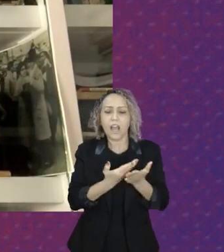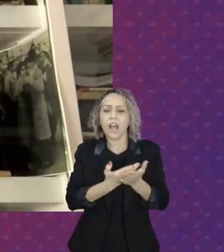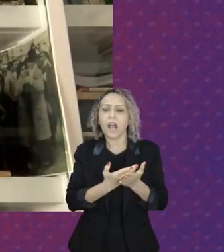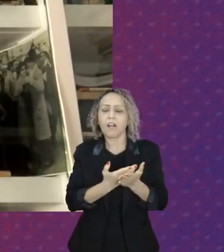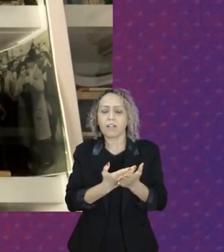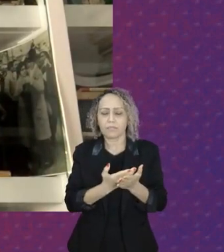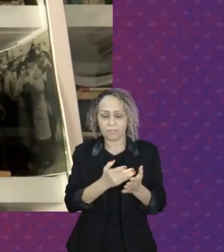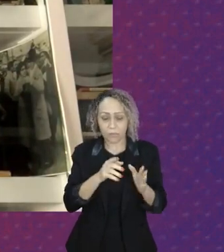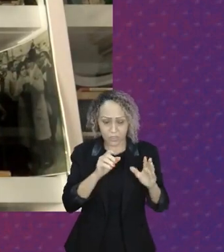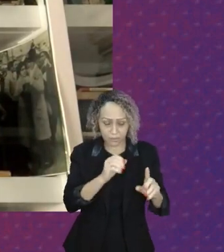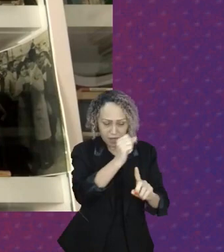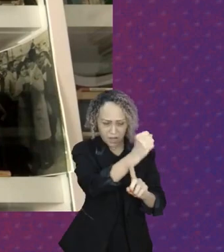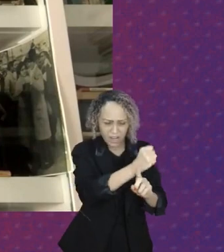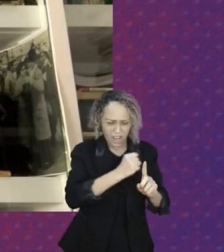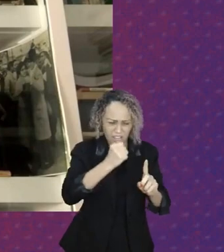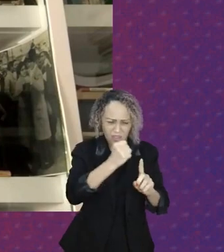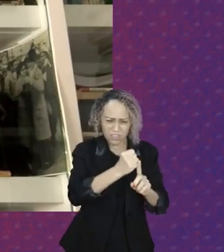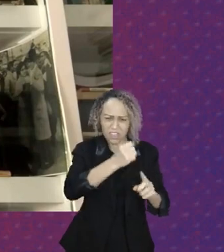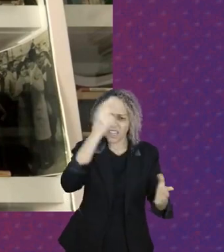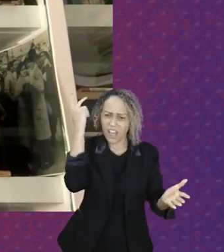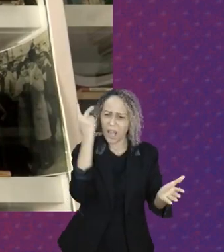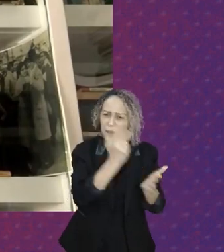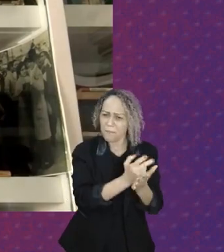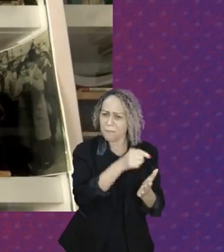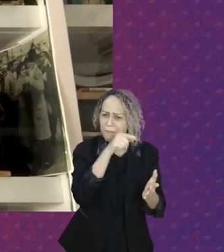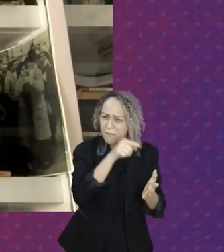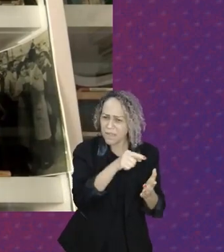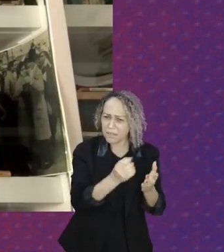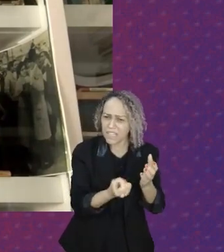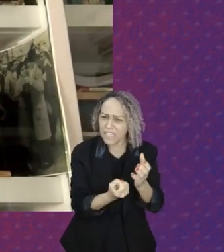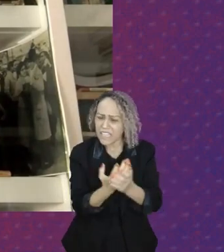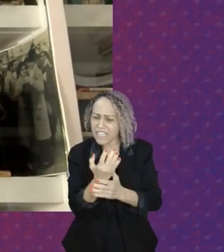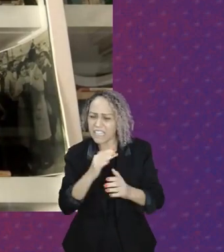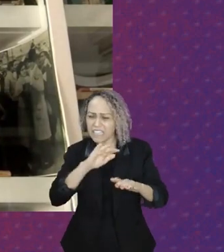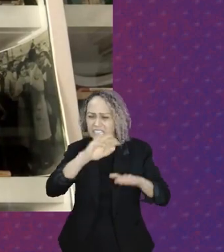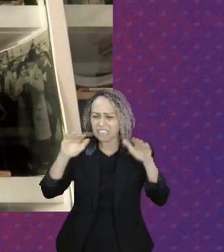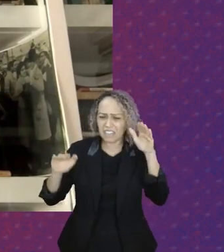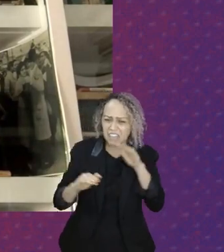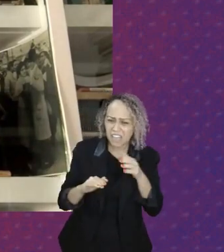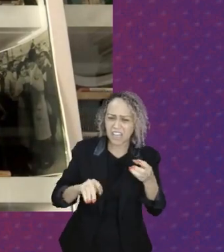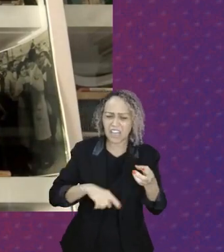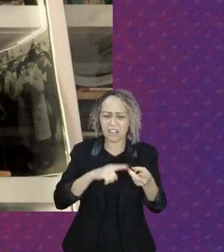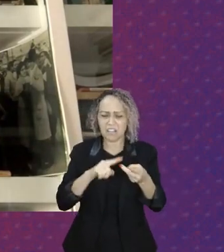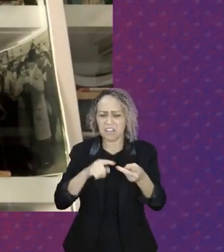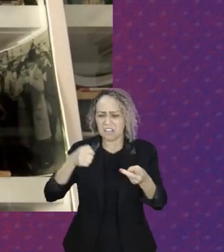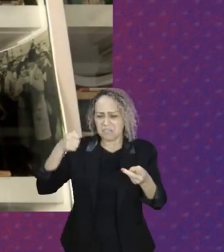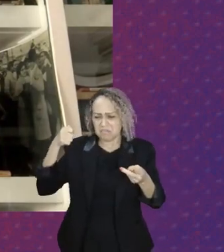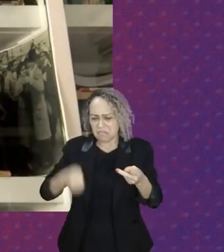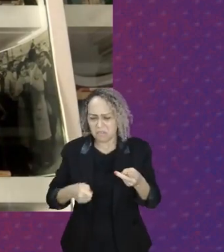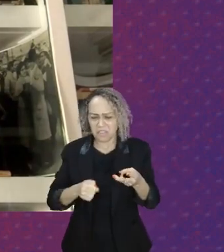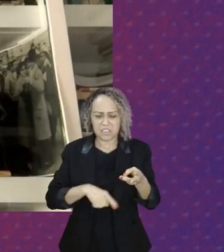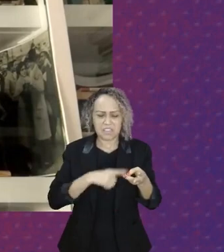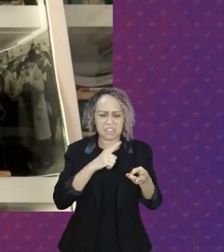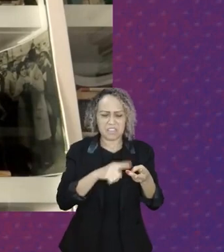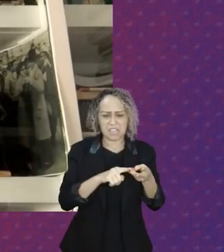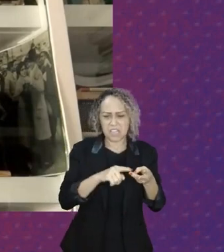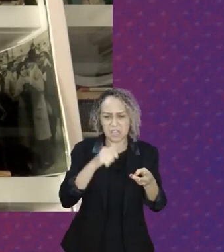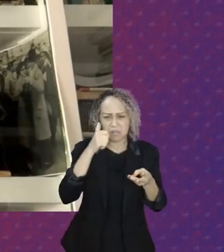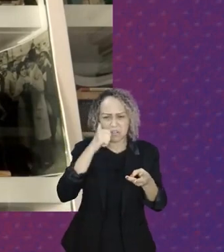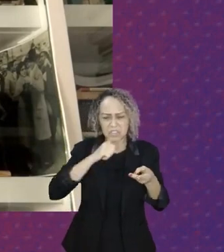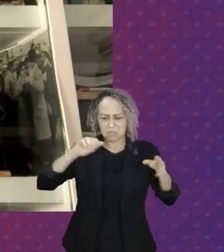cria desigualdade, que cria relações sociais de dominação, de subalternidade, das mulheres,